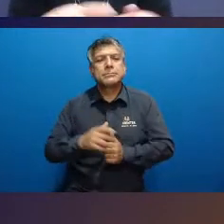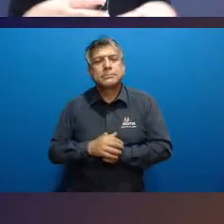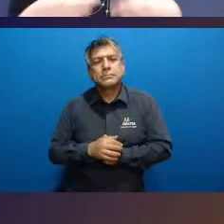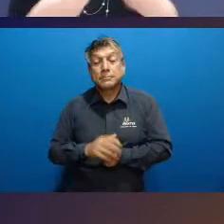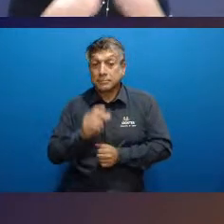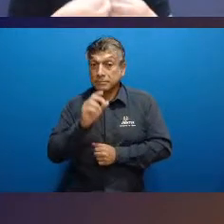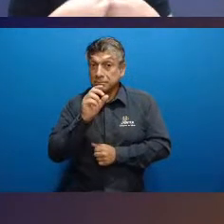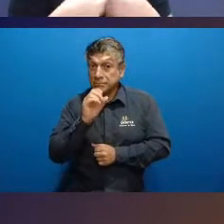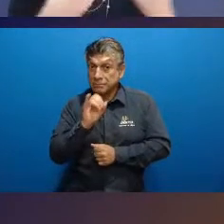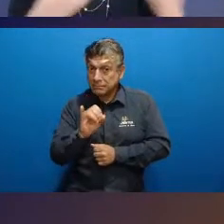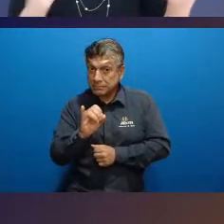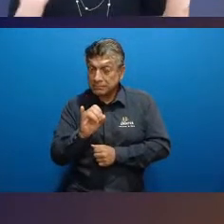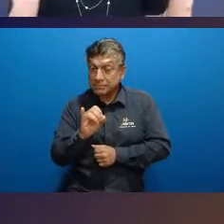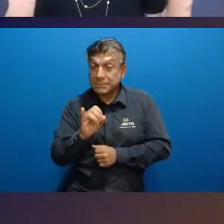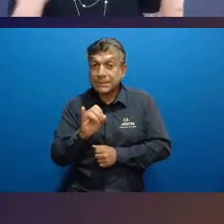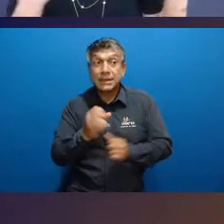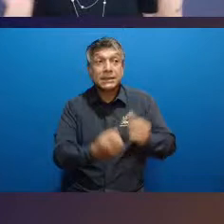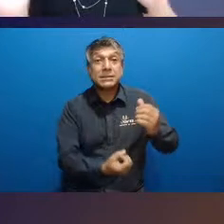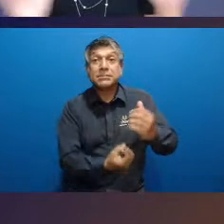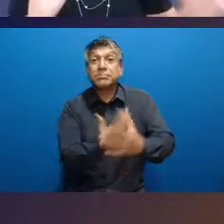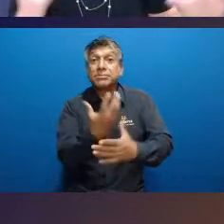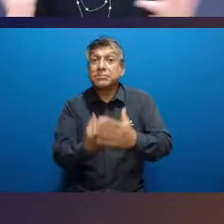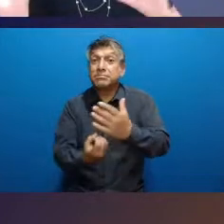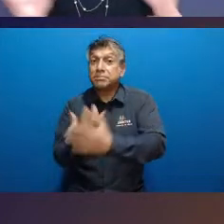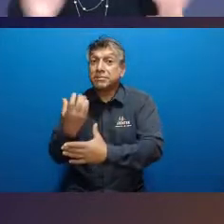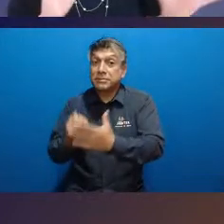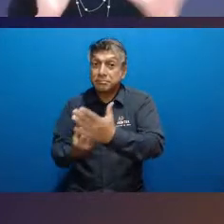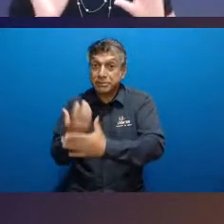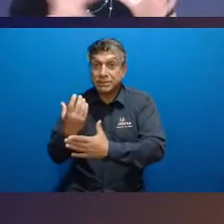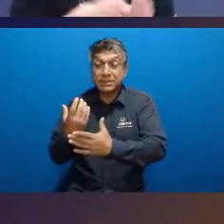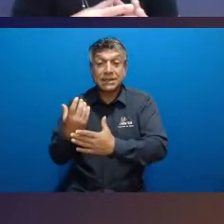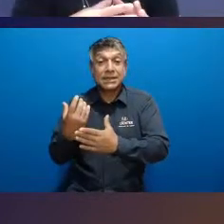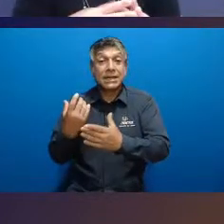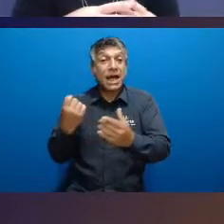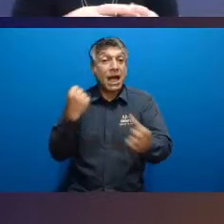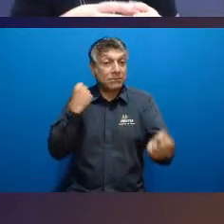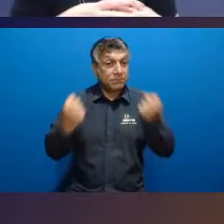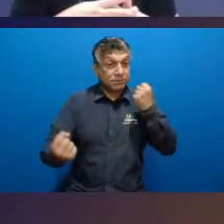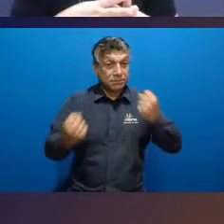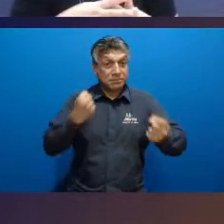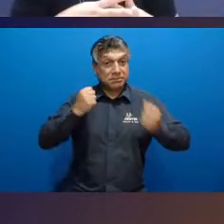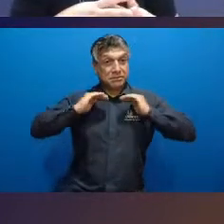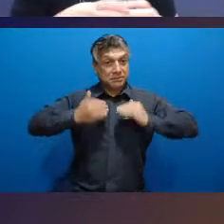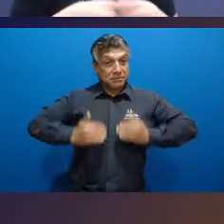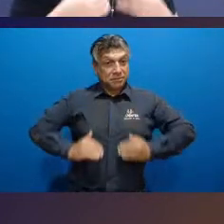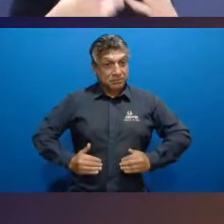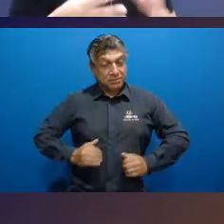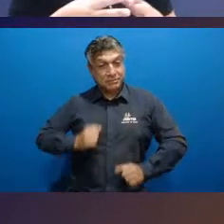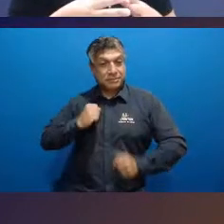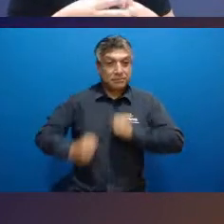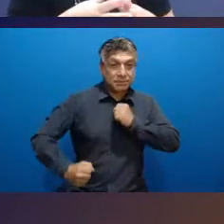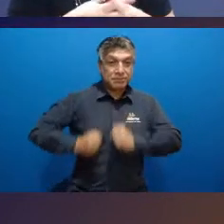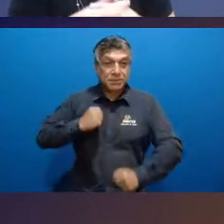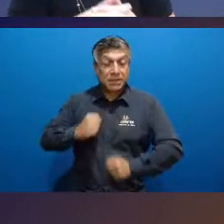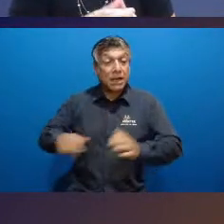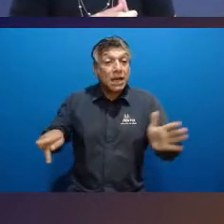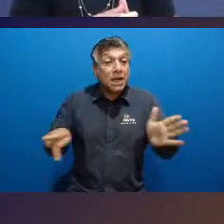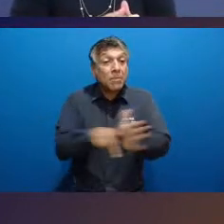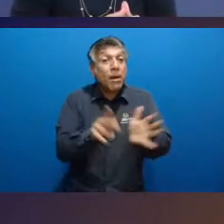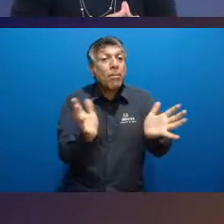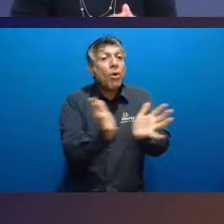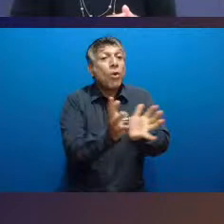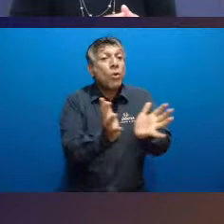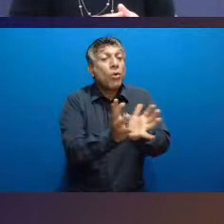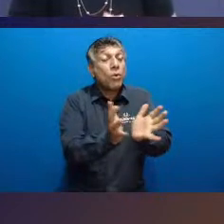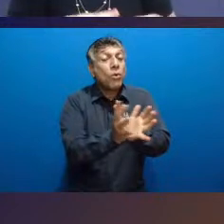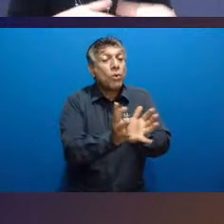se fossem criadas academias, pensando em musculação e ginástica, né, específica para o público trans,